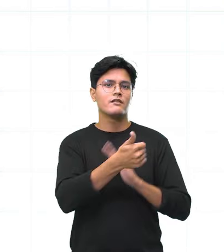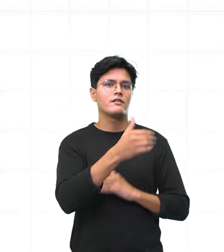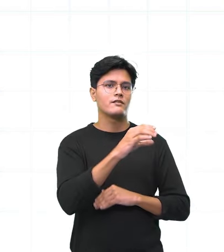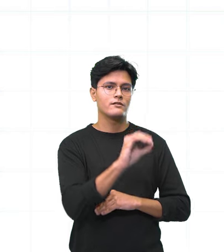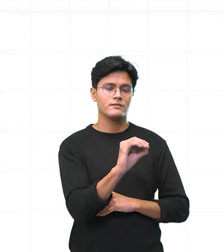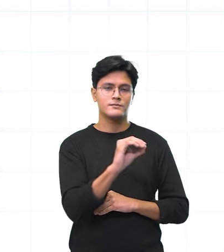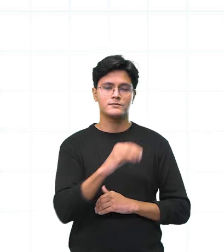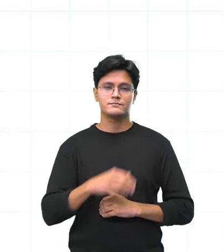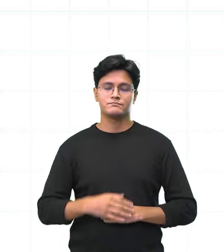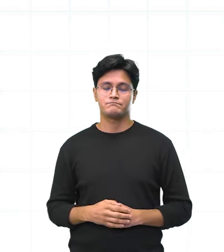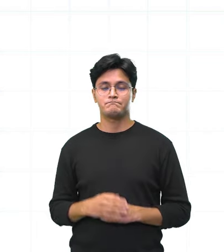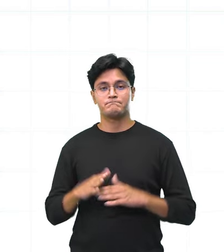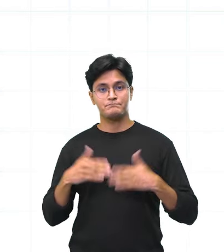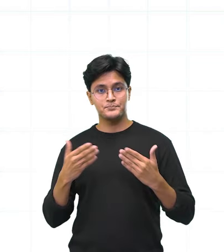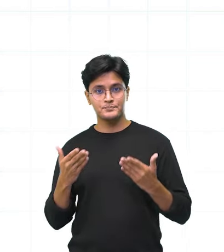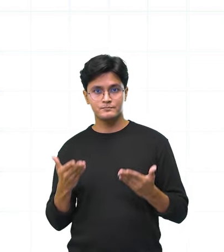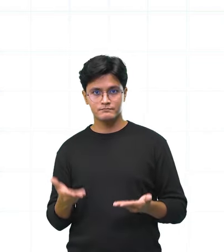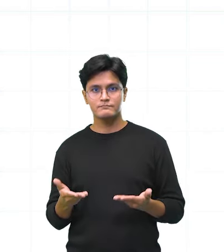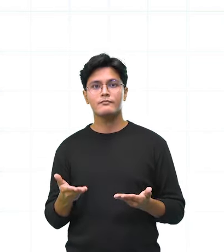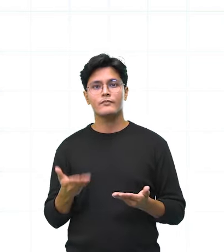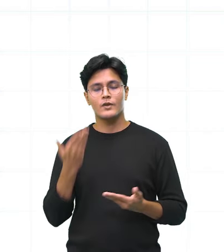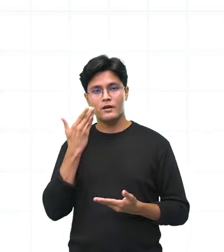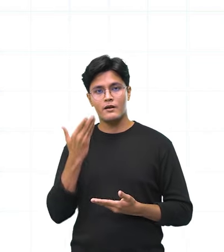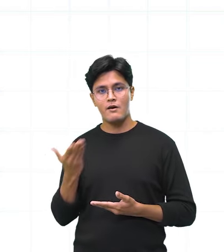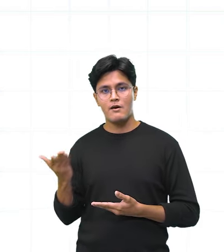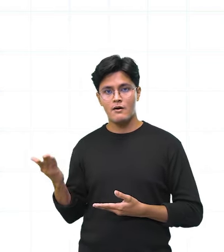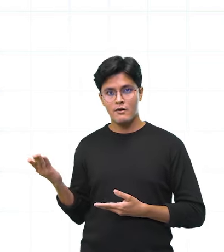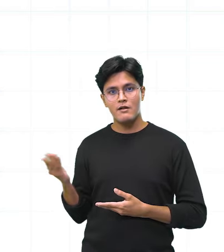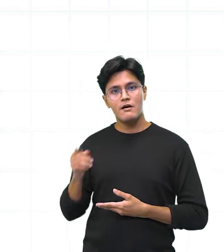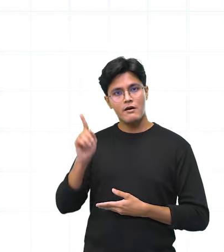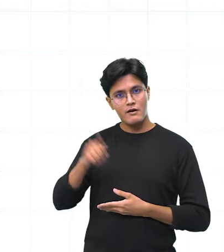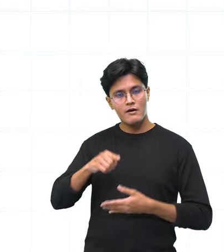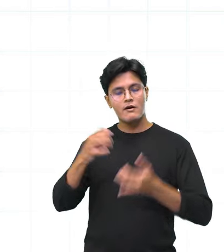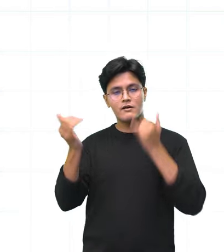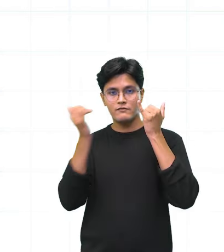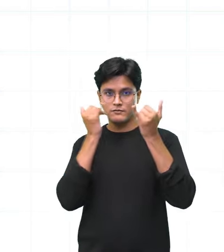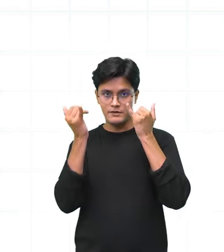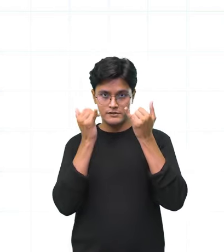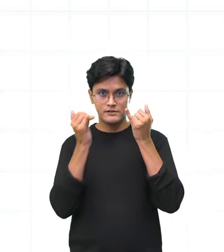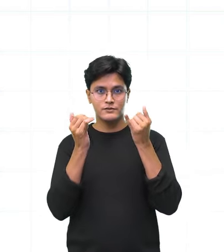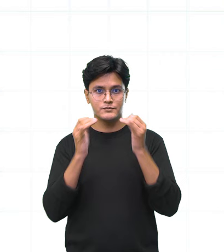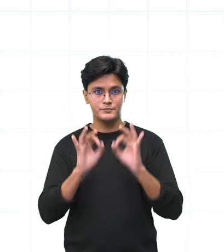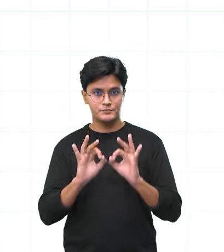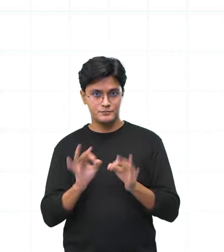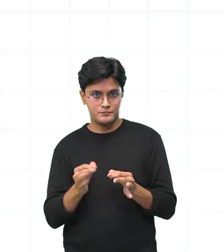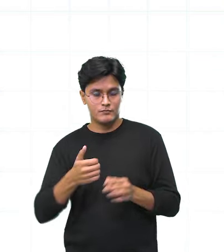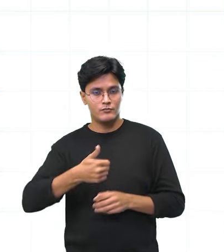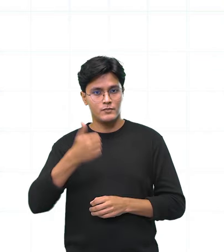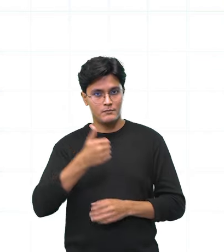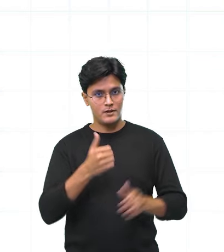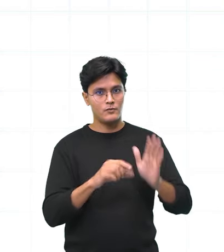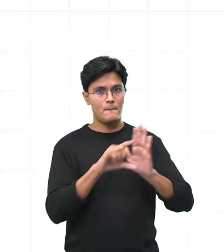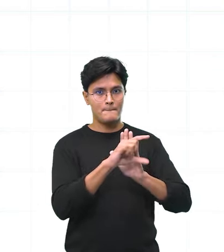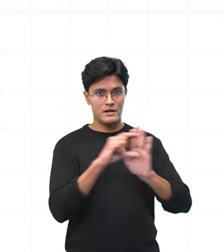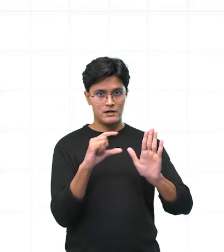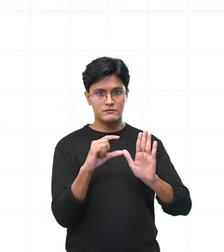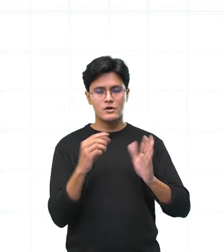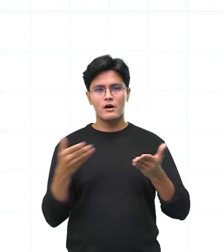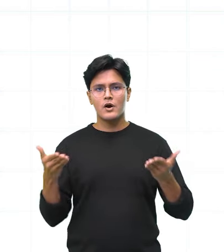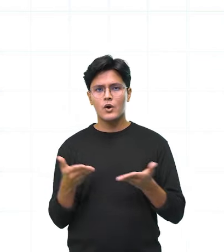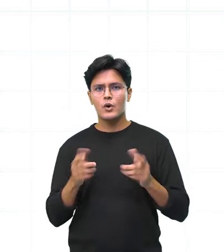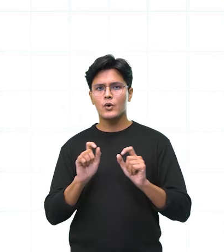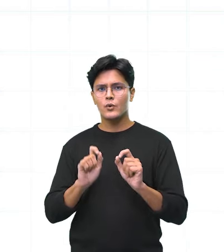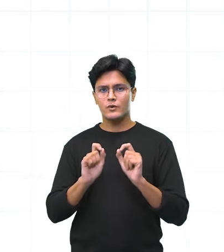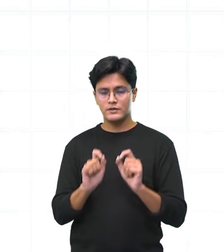Muito bem, esta é a nossa informação do primeiro parágrafo. Agora,